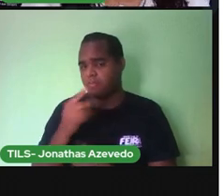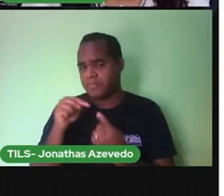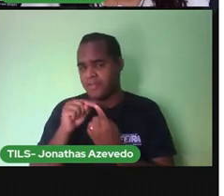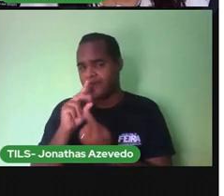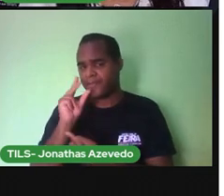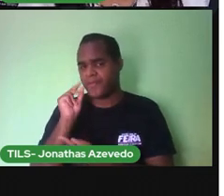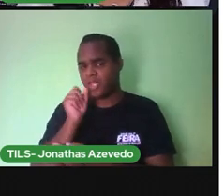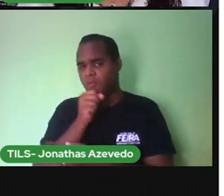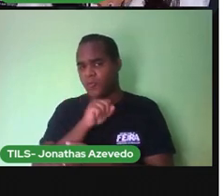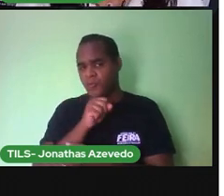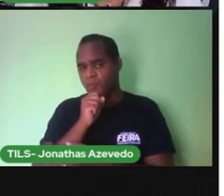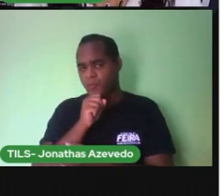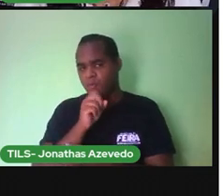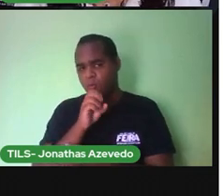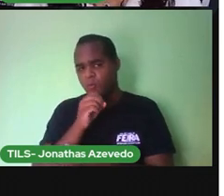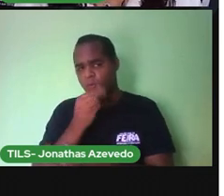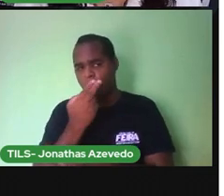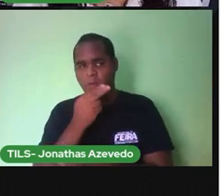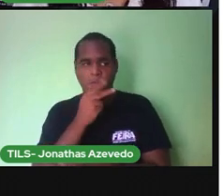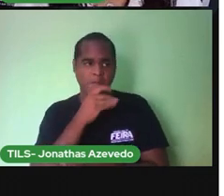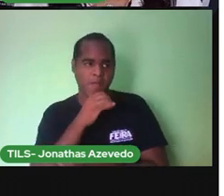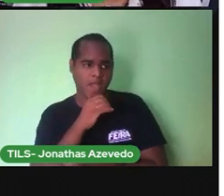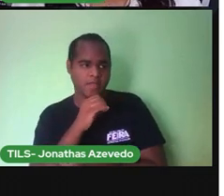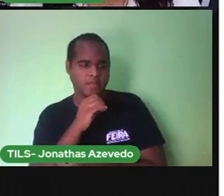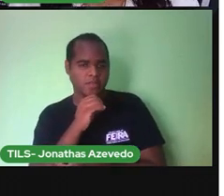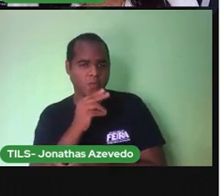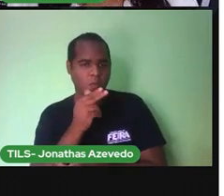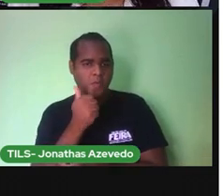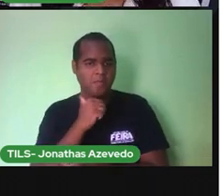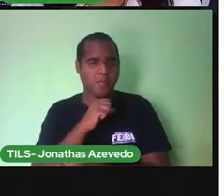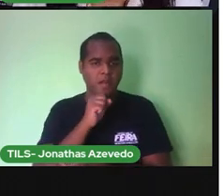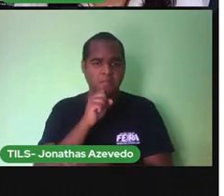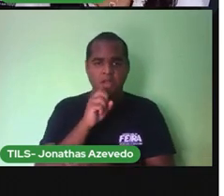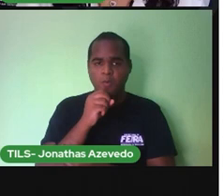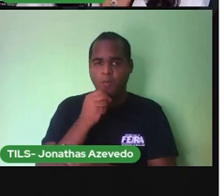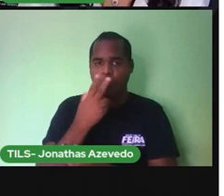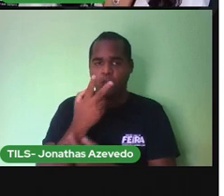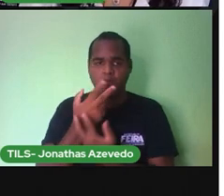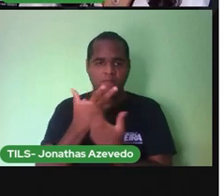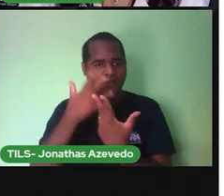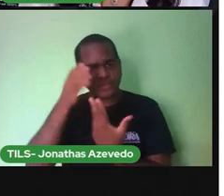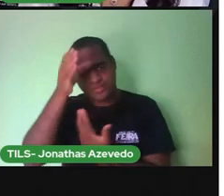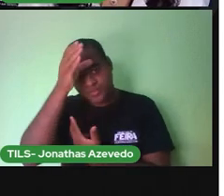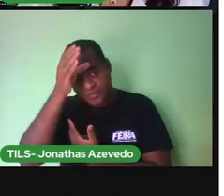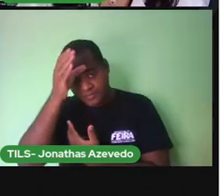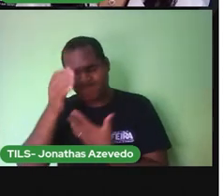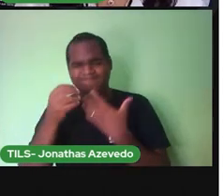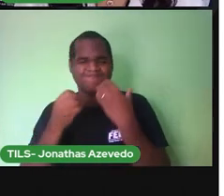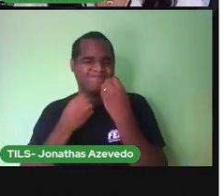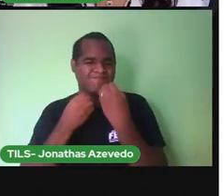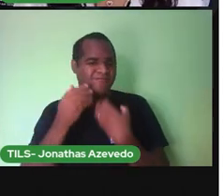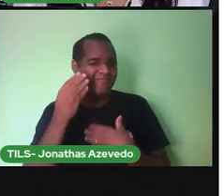avós ou dos seus pais e que eles guardem hoje como uma doce memória?